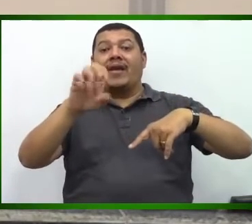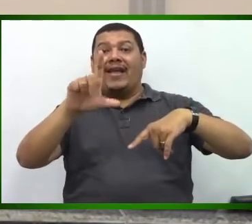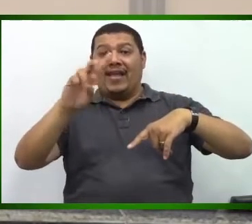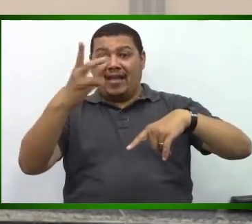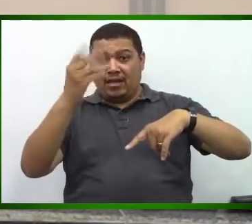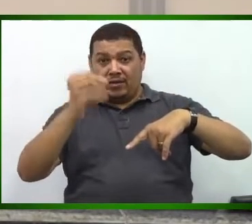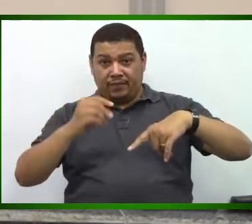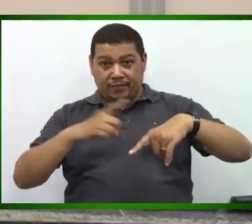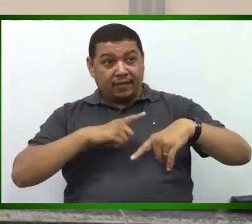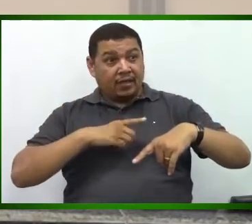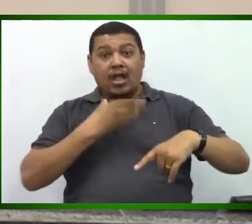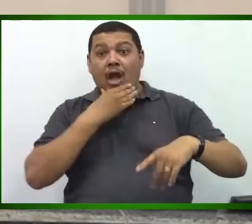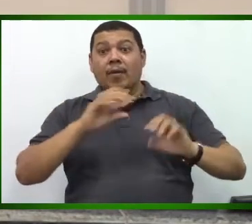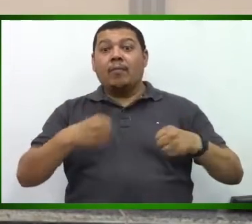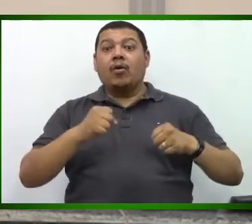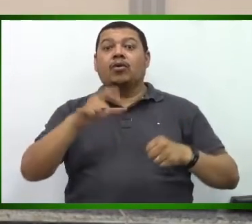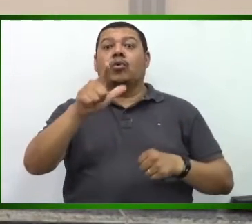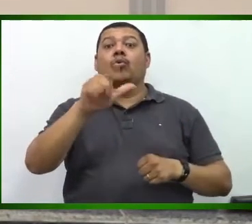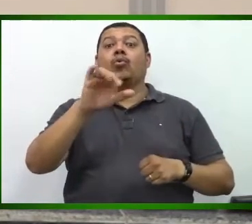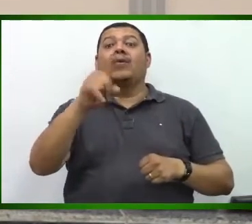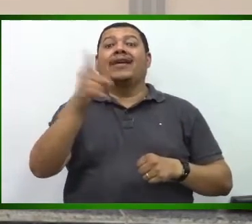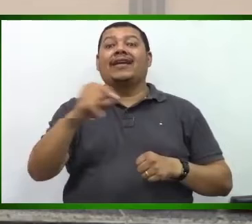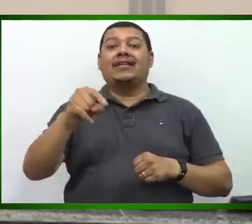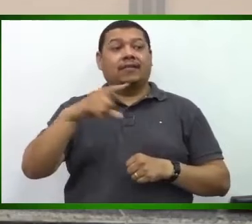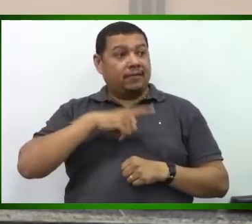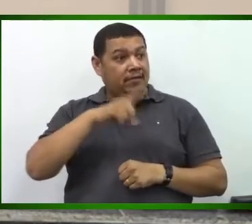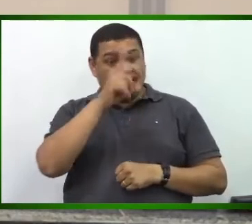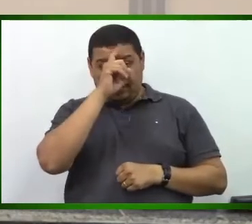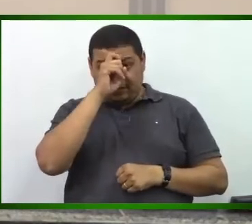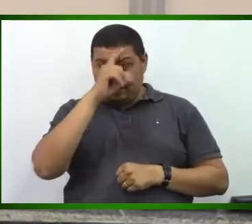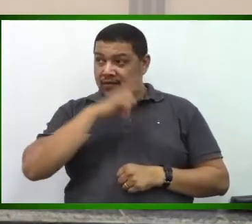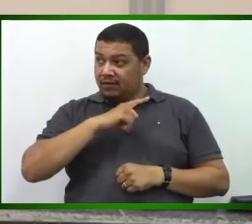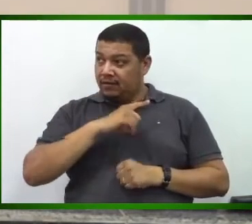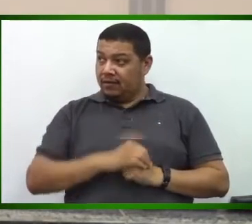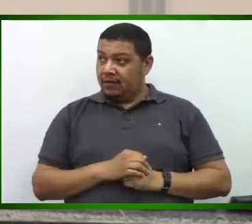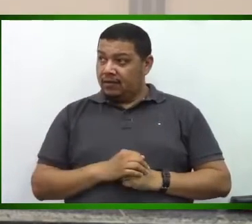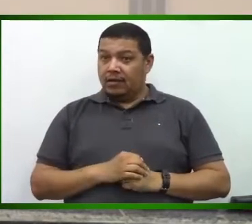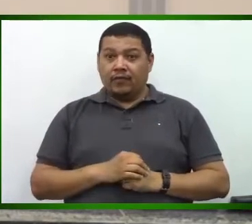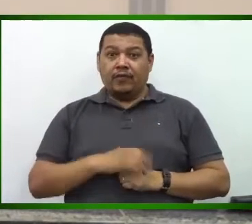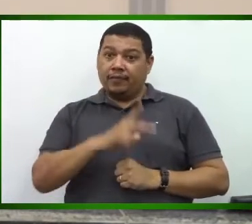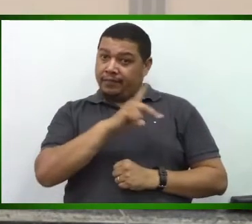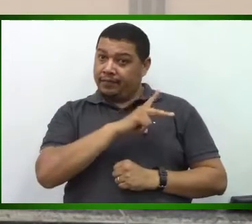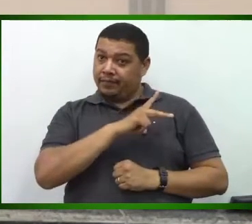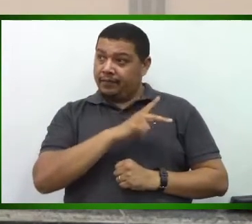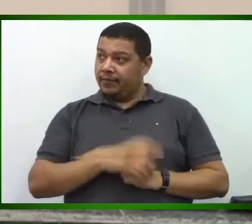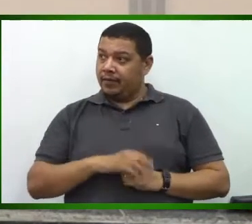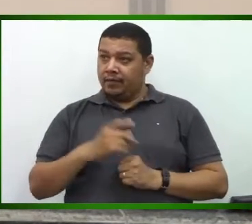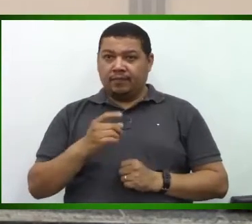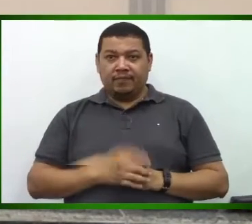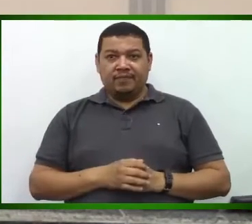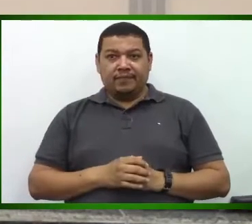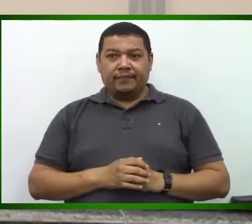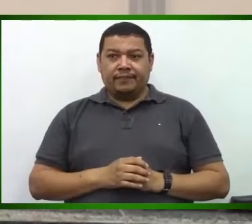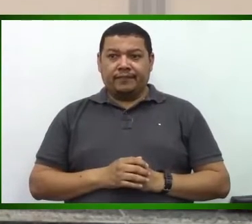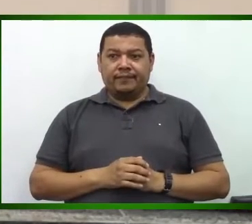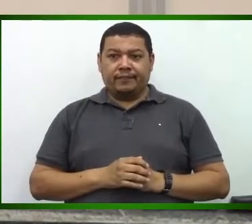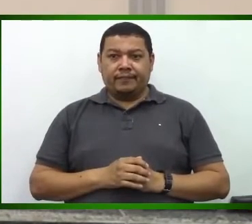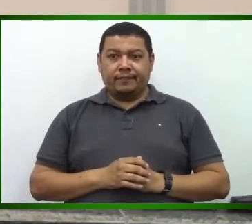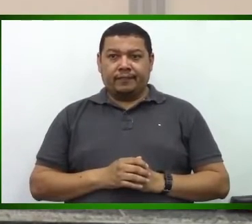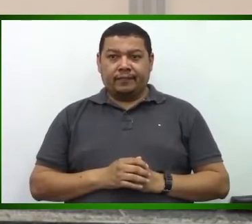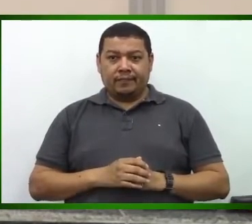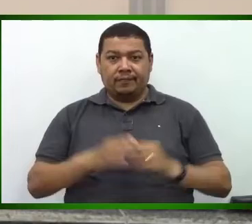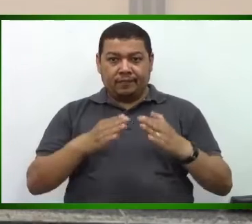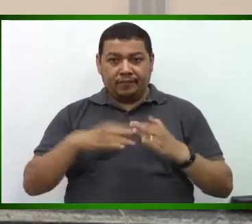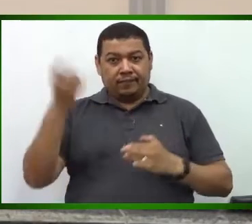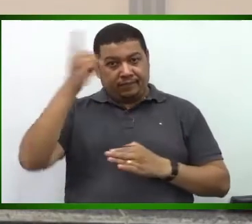Que acabou se acidentando. Ele estava lá no hospital, acabou indo para a rede particular. Fica aqui, Luizinho. O